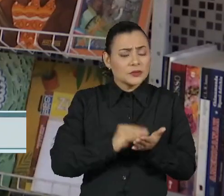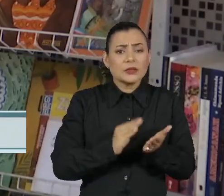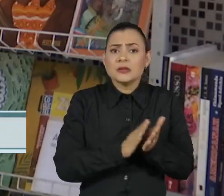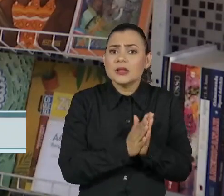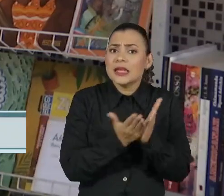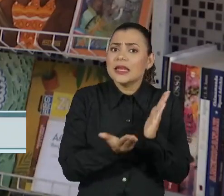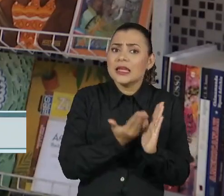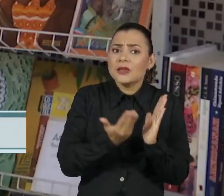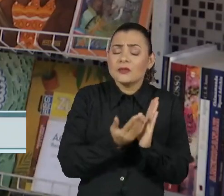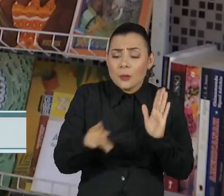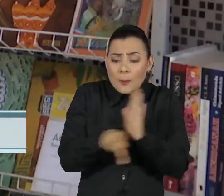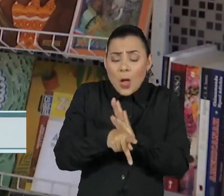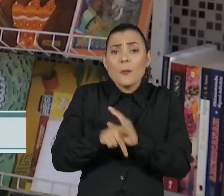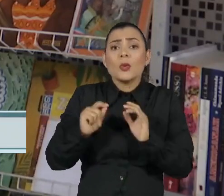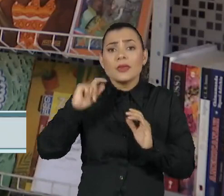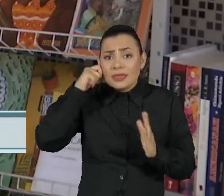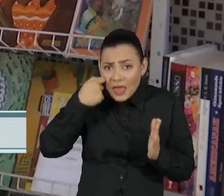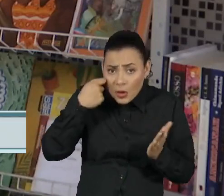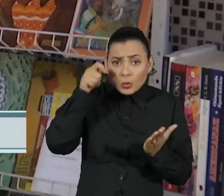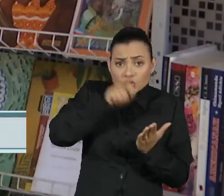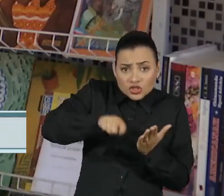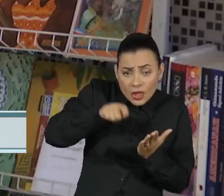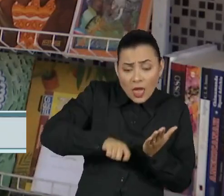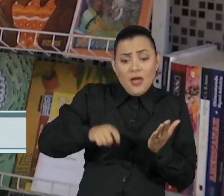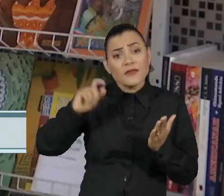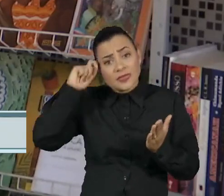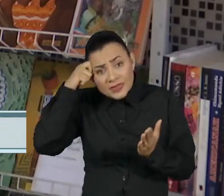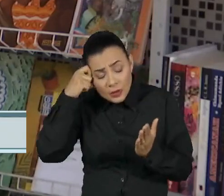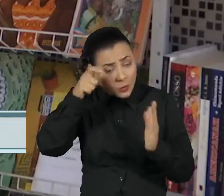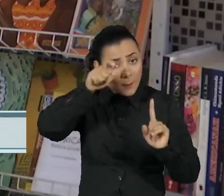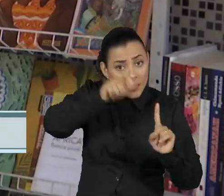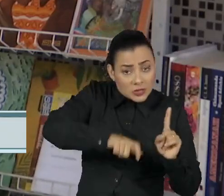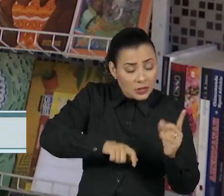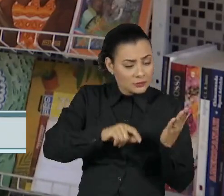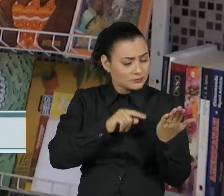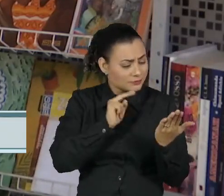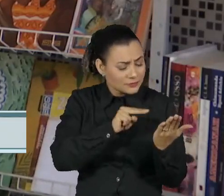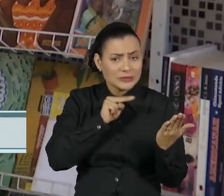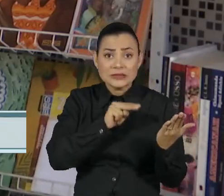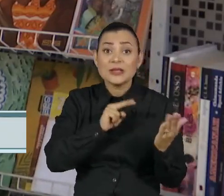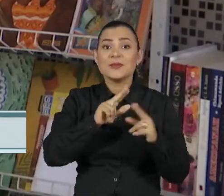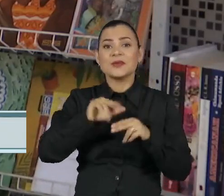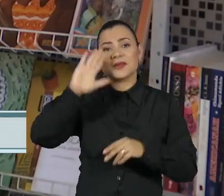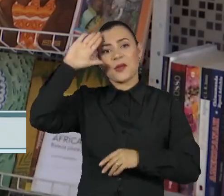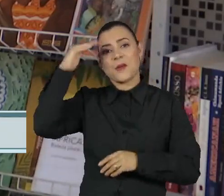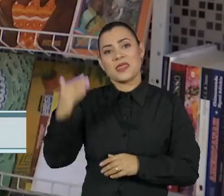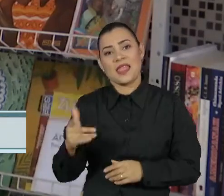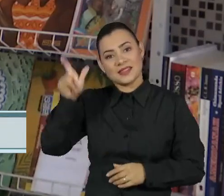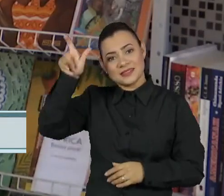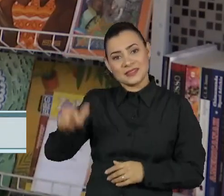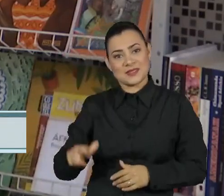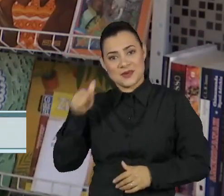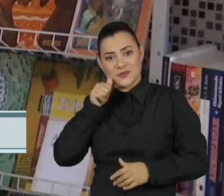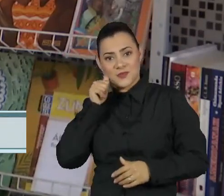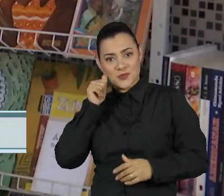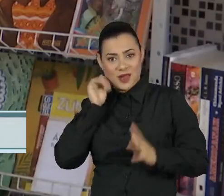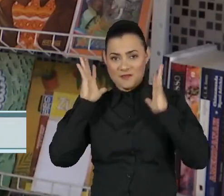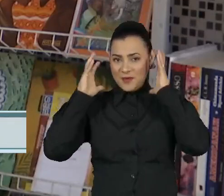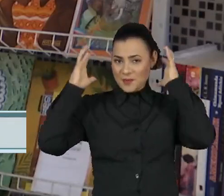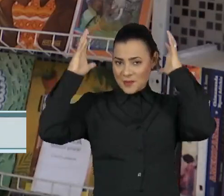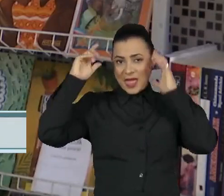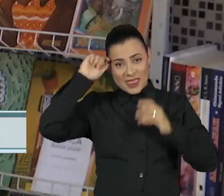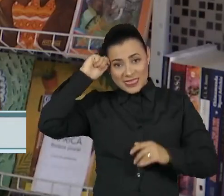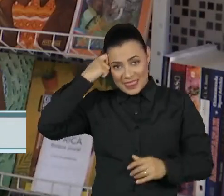negras. E aí a gente viu uma frase da Assata, que por isso que a gente homenageia ela, que ela falava que os